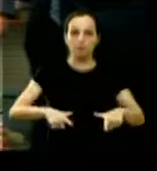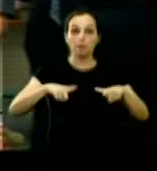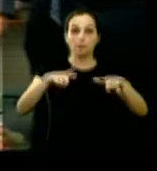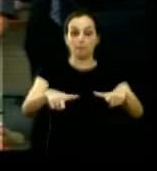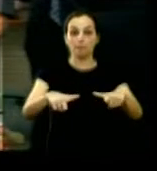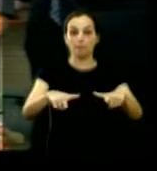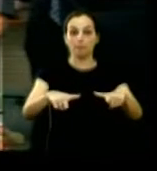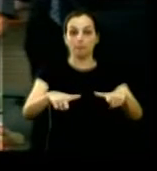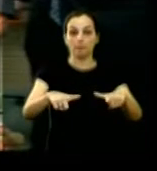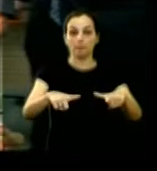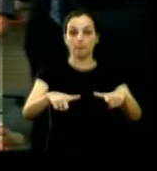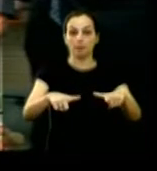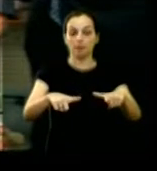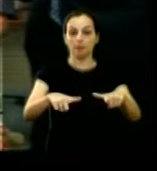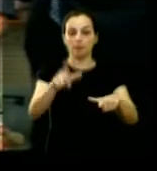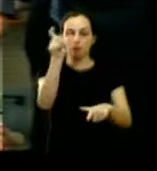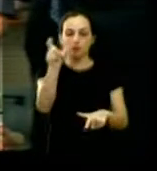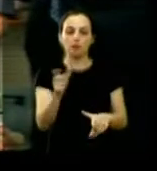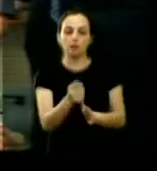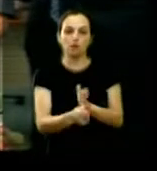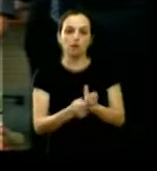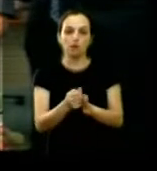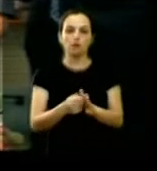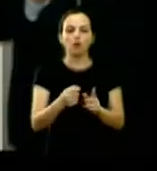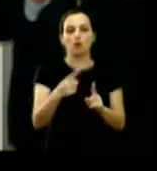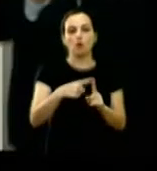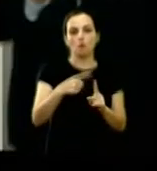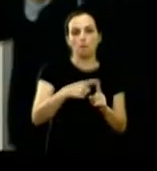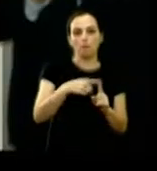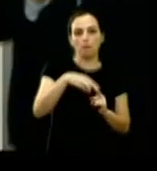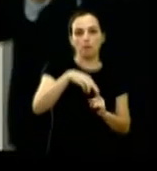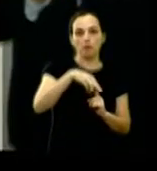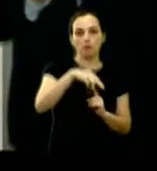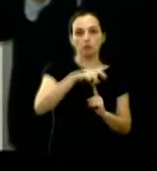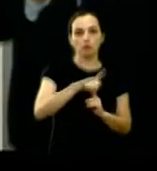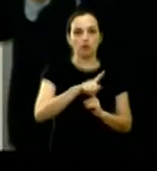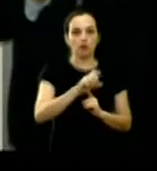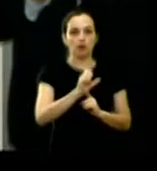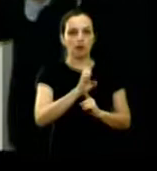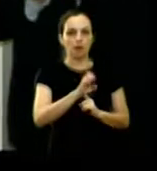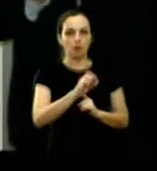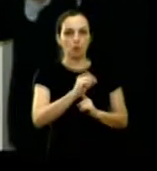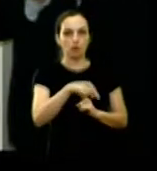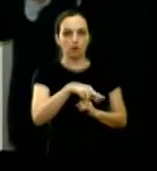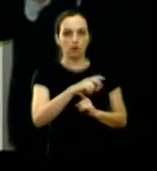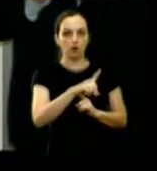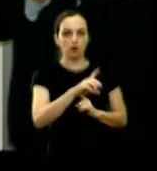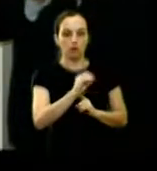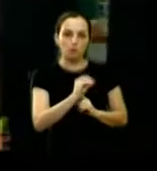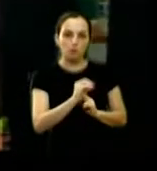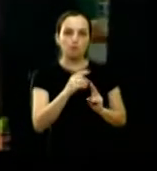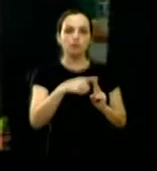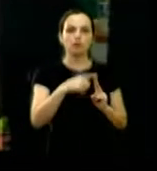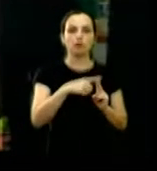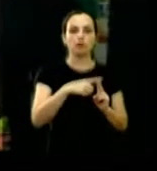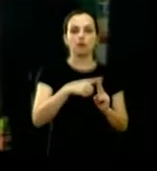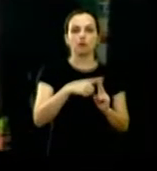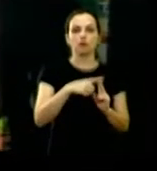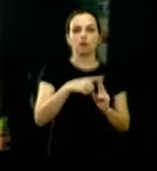títulos de cidadão raraquarense ao médico doutor Luiz Gonzaga Correia ao médico doutor Leonardo Alberto Cunha